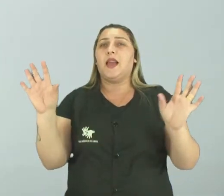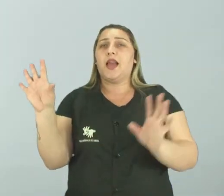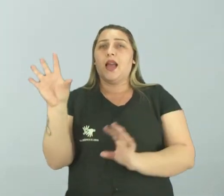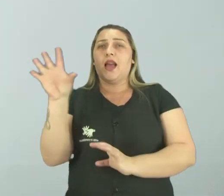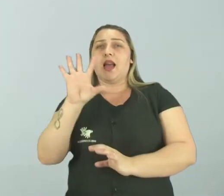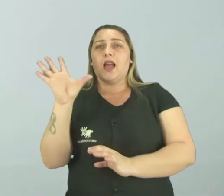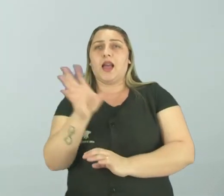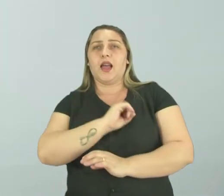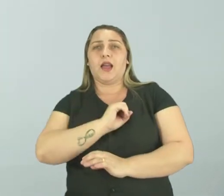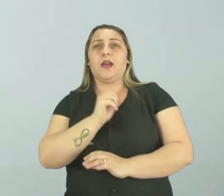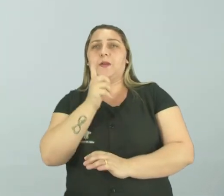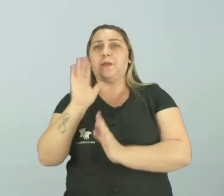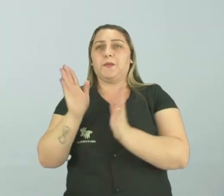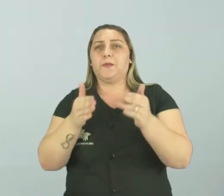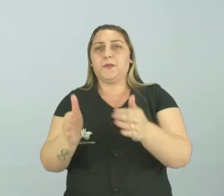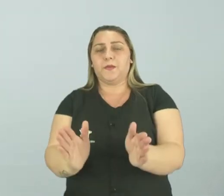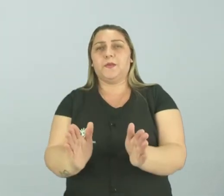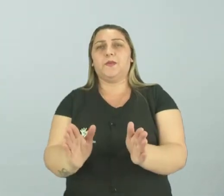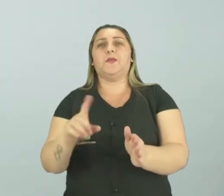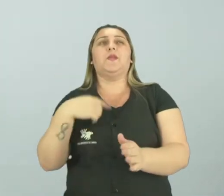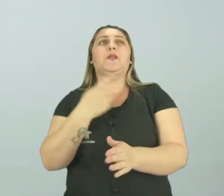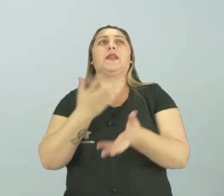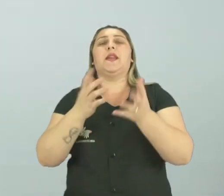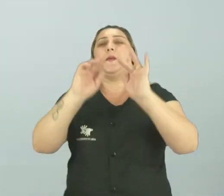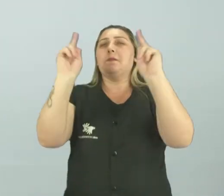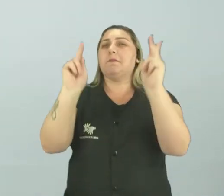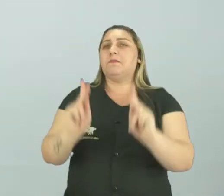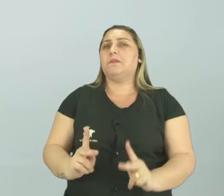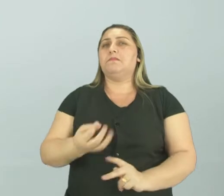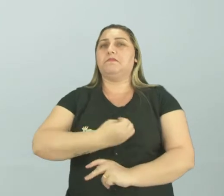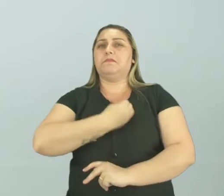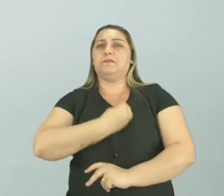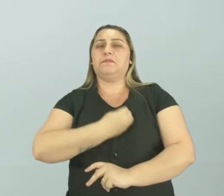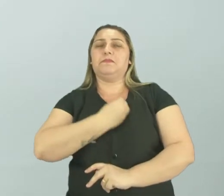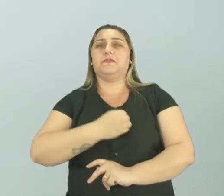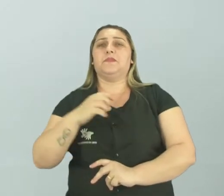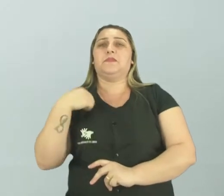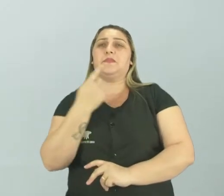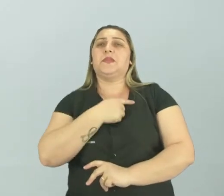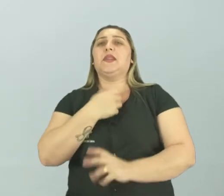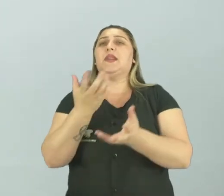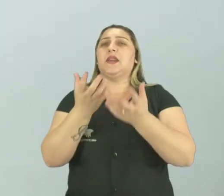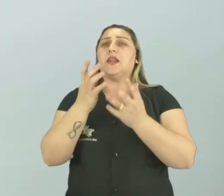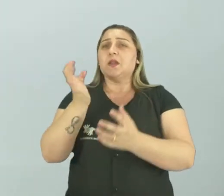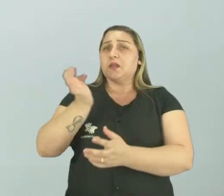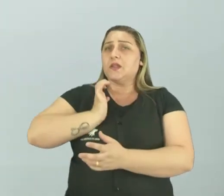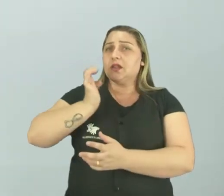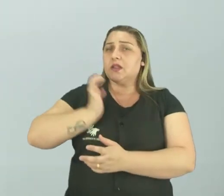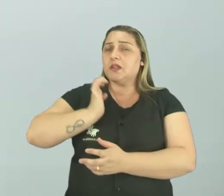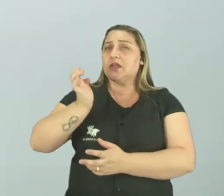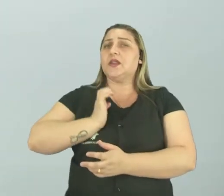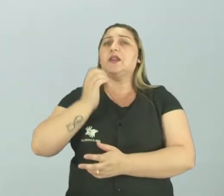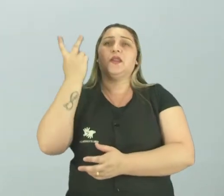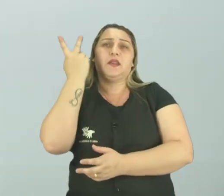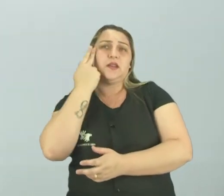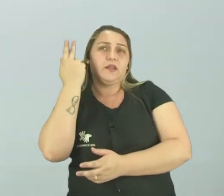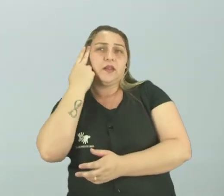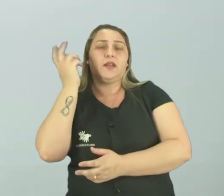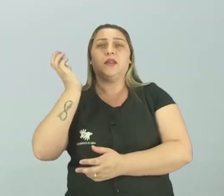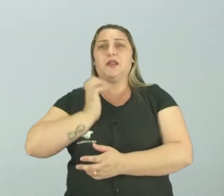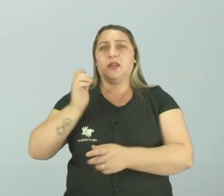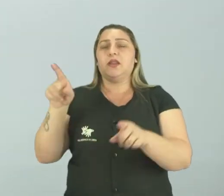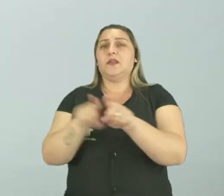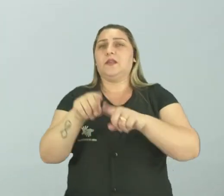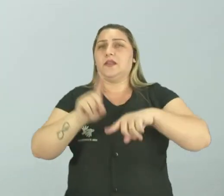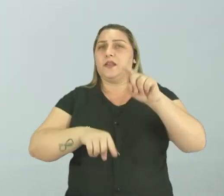rios. Dependemos dos nossos rios. Todos nós queremos paz, né? Viver em paz. Todos nós almejamos riquezas, né? As riquezas naturais, as riquezas